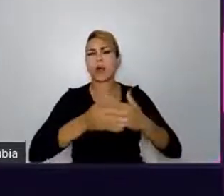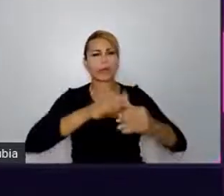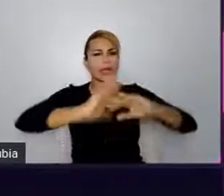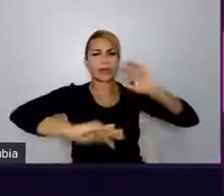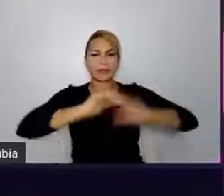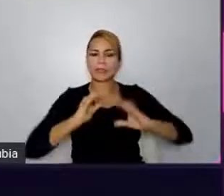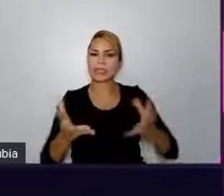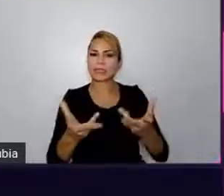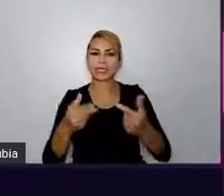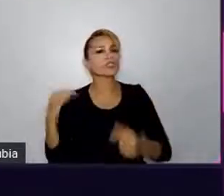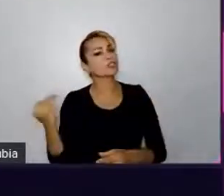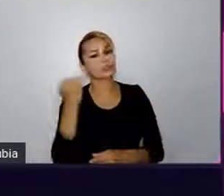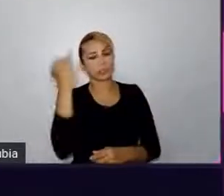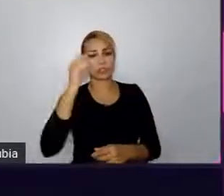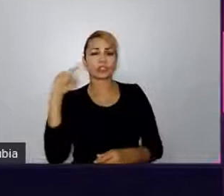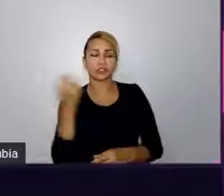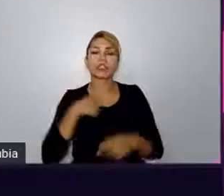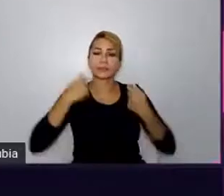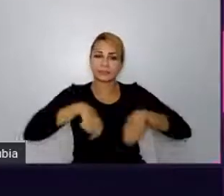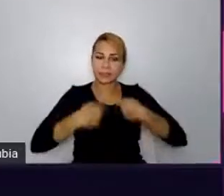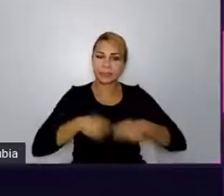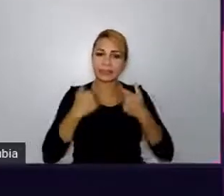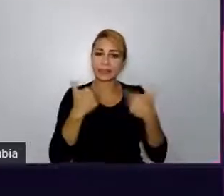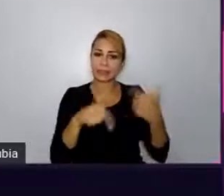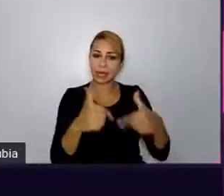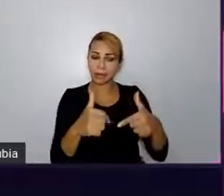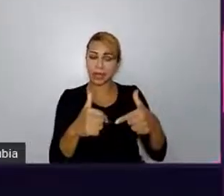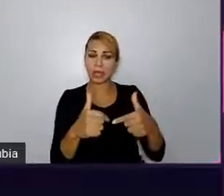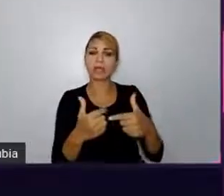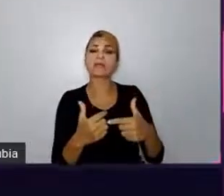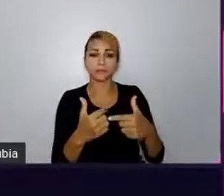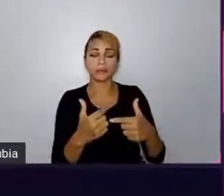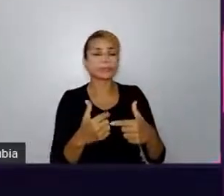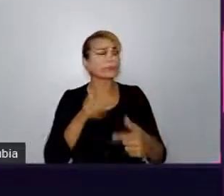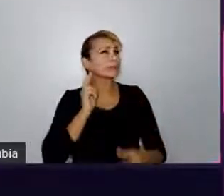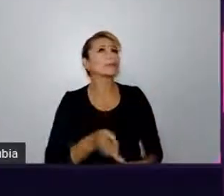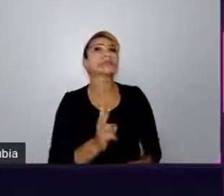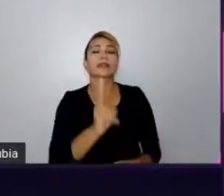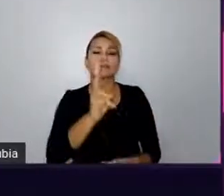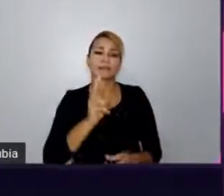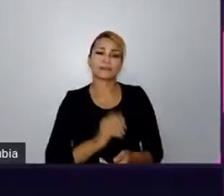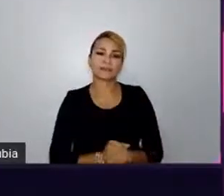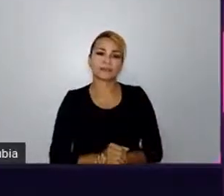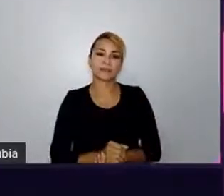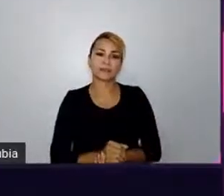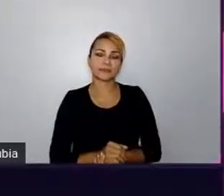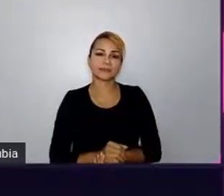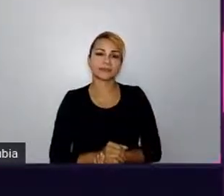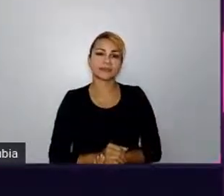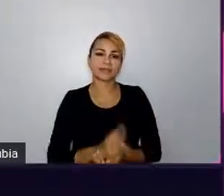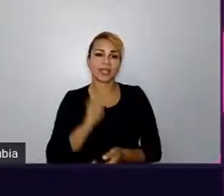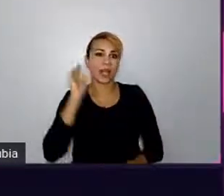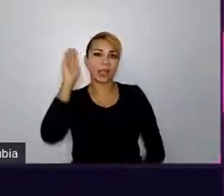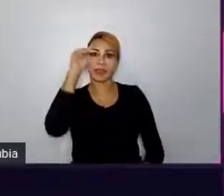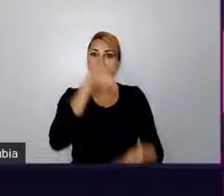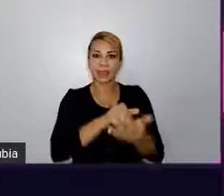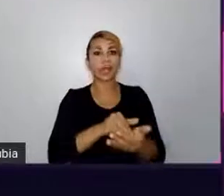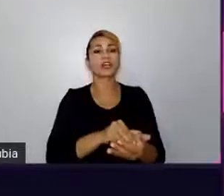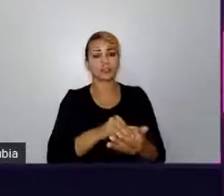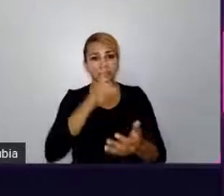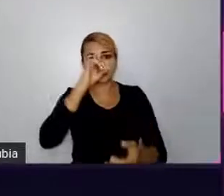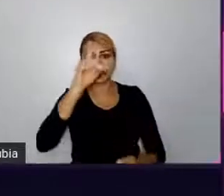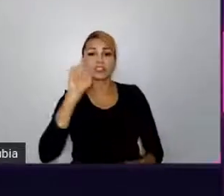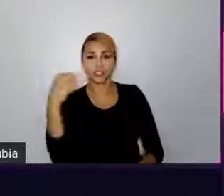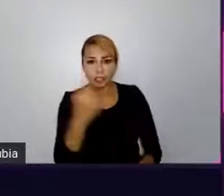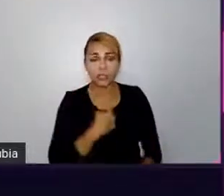a gente tem que trabalhar essa habilidade para sempre. Porque, até o dia que a gente forrer, a gente vai precisar se